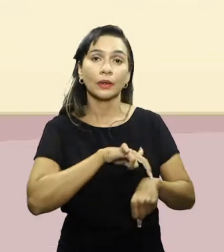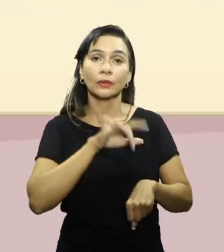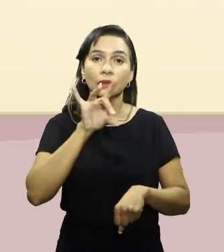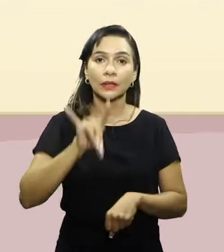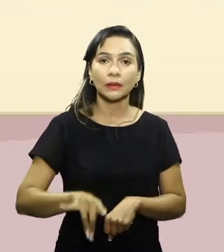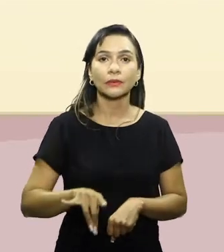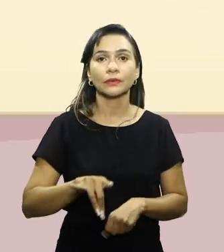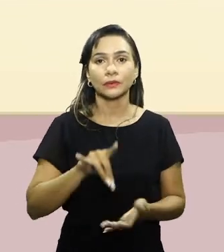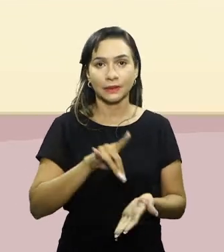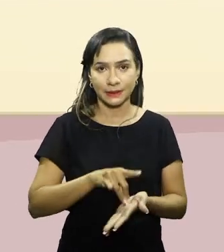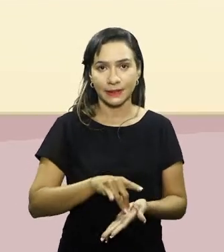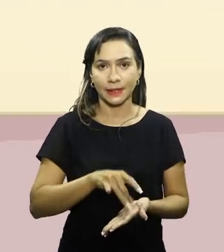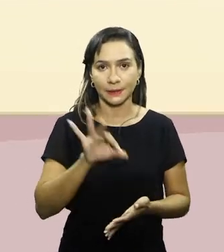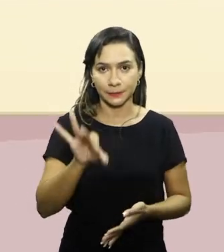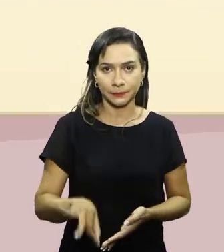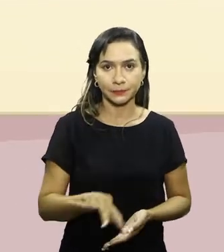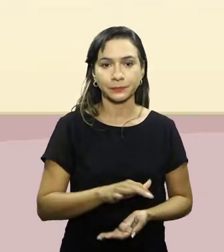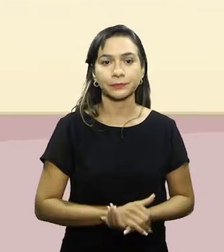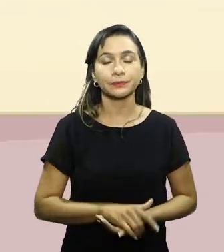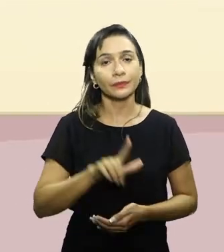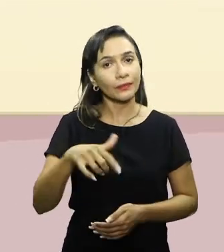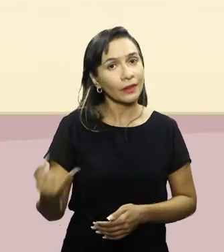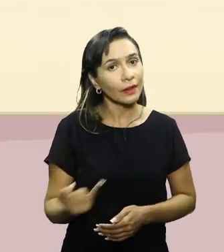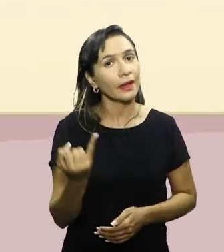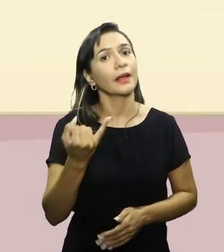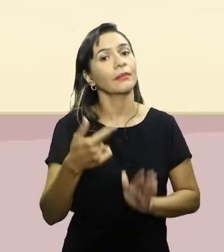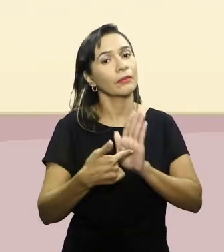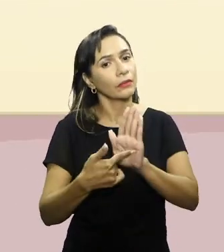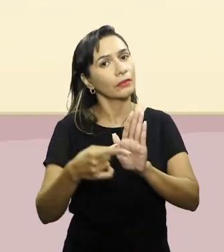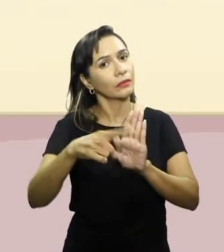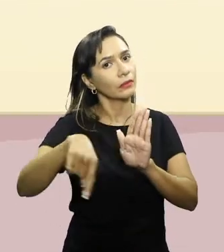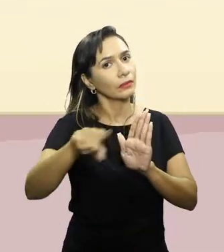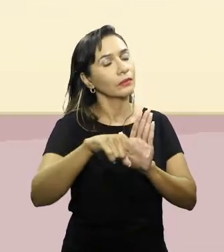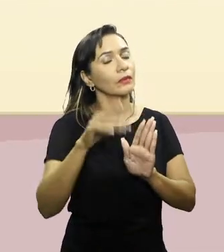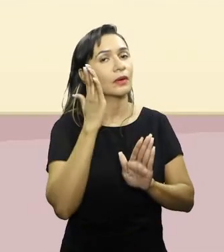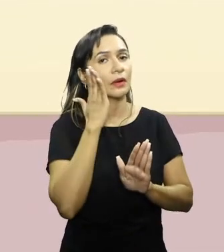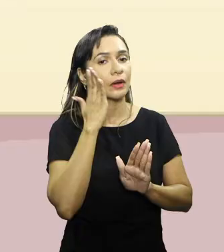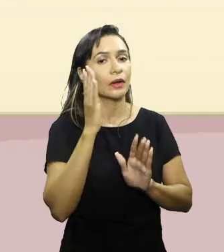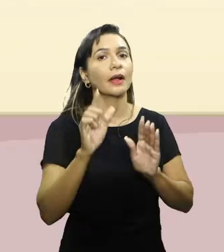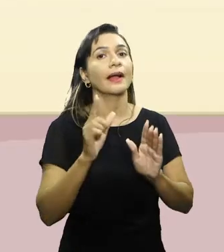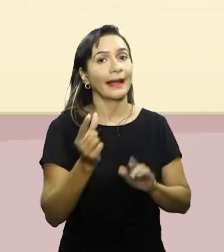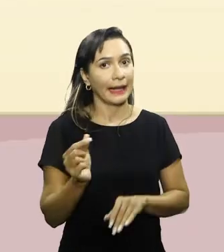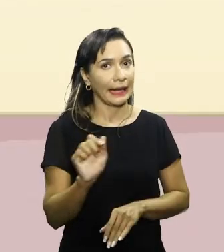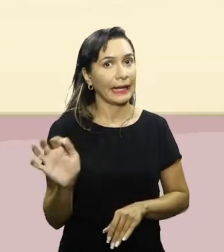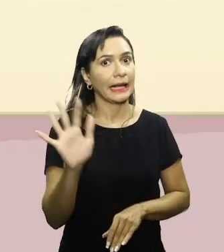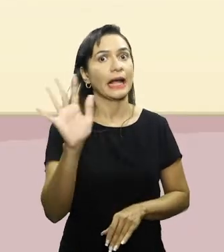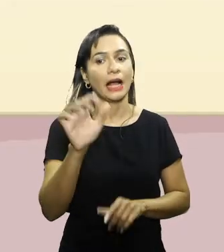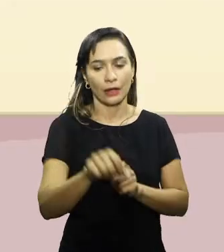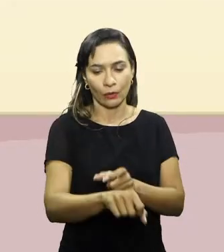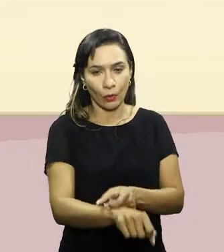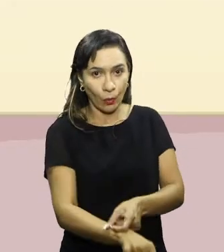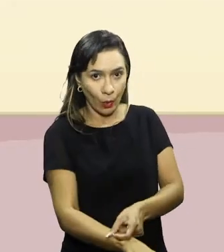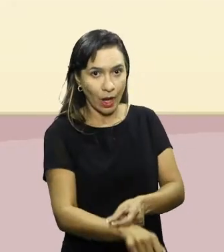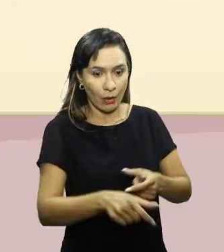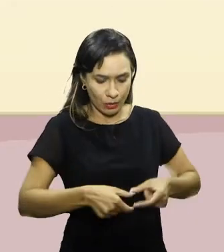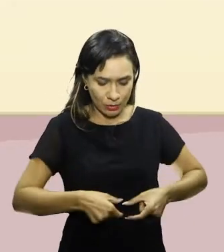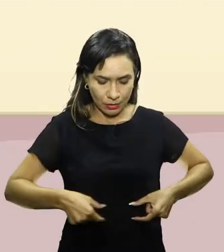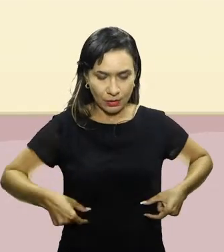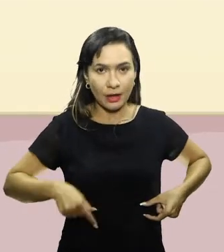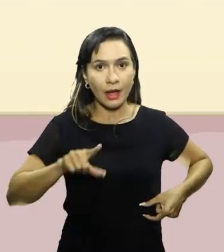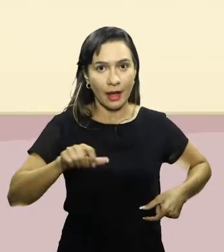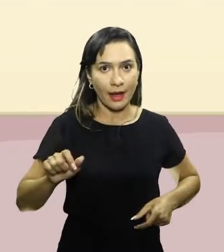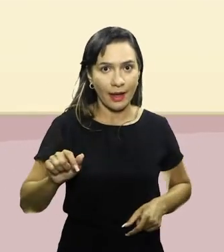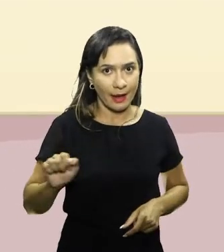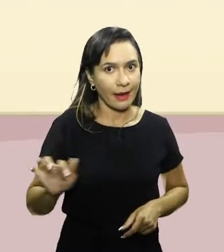real. É importante destacar, pessoal, que esses monitores têm um alto custo no mercado, ou seja, nem todas as pessoas